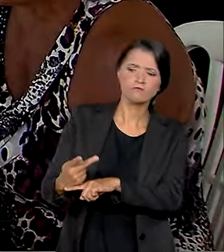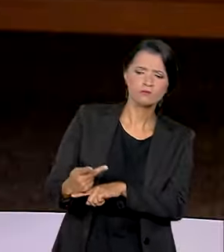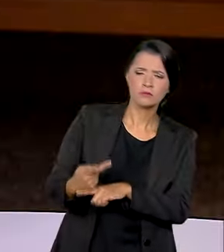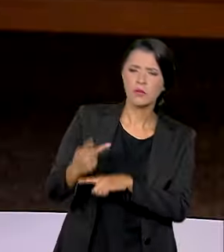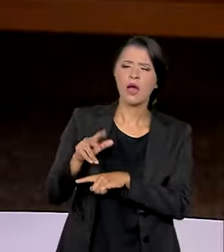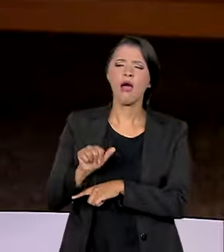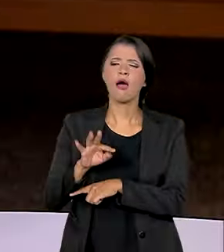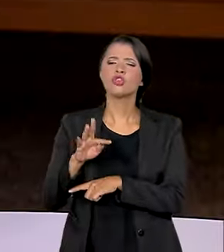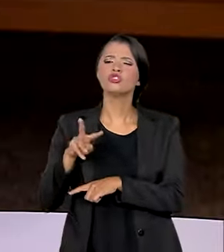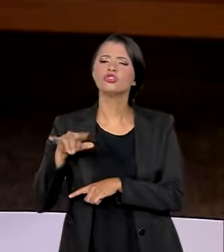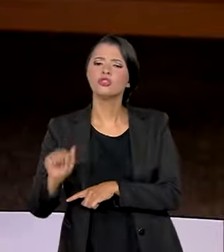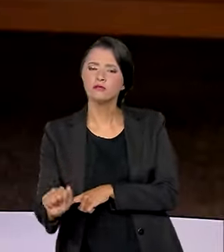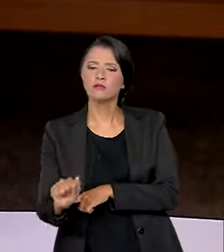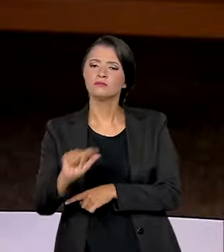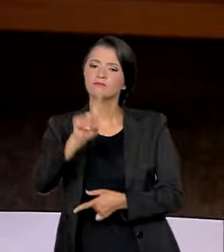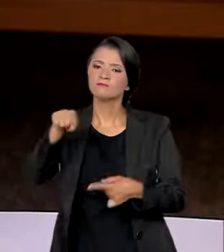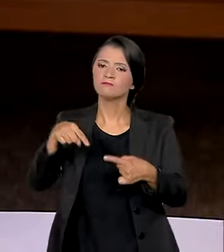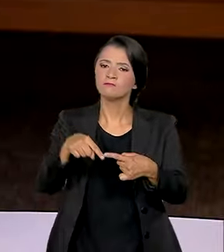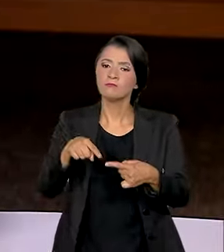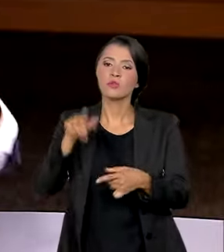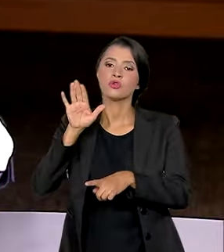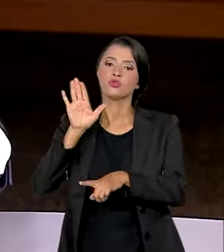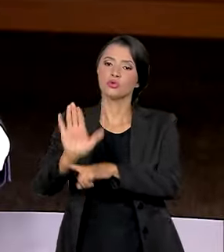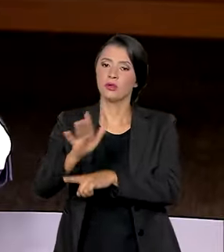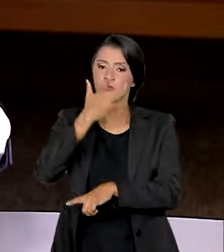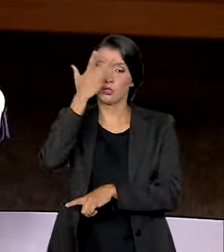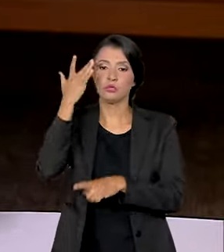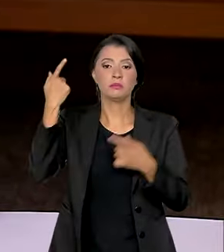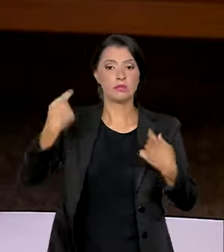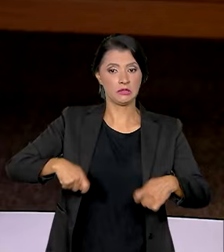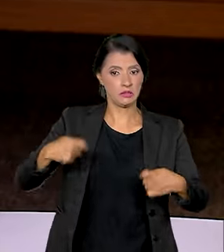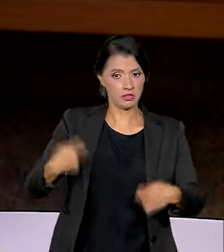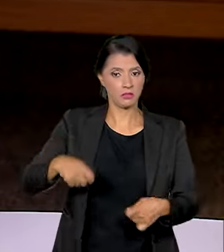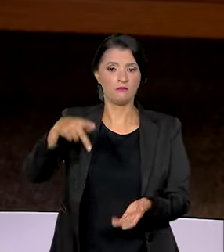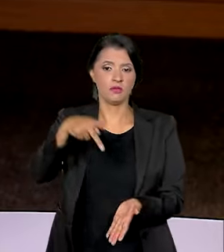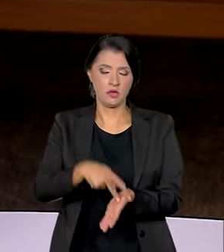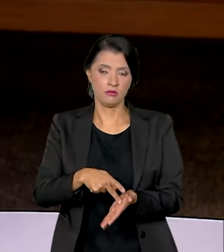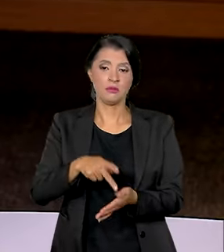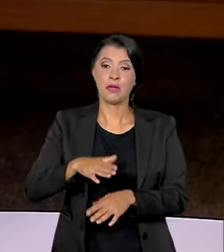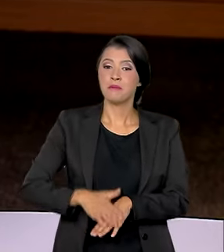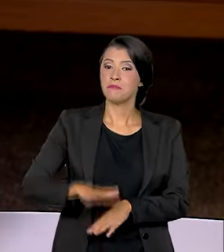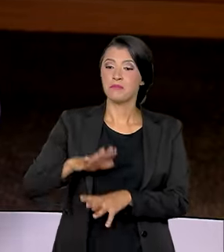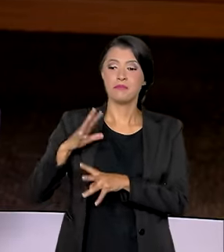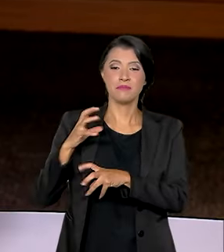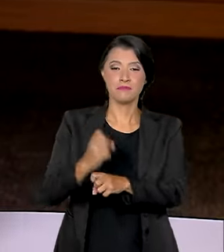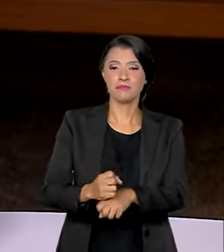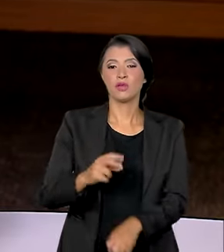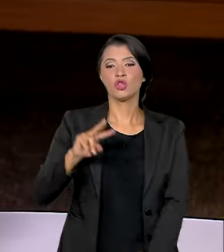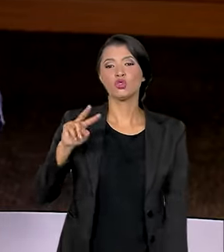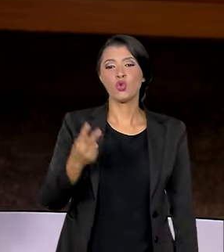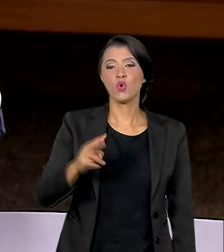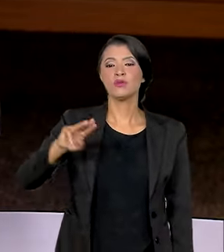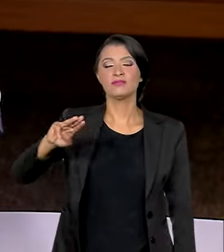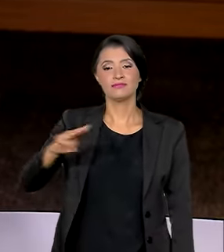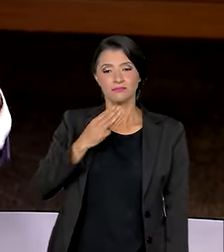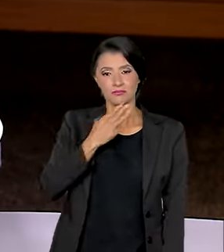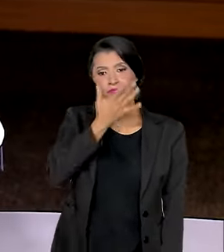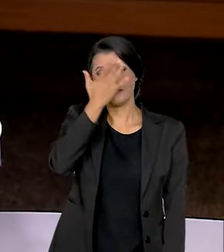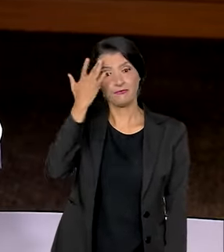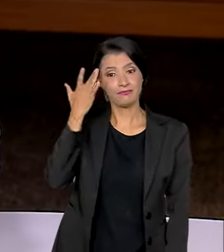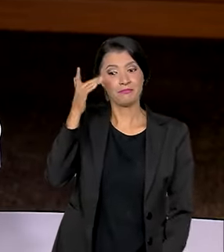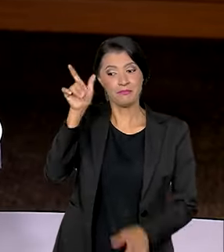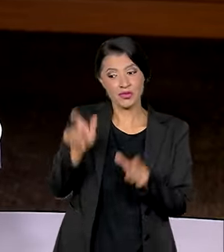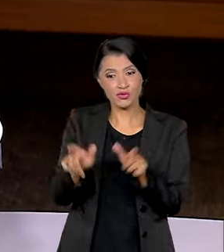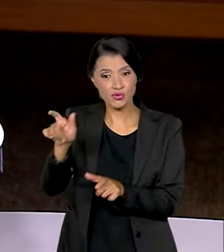ativa. O objetivo é dar a mão a quem precisa. E já são mais de 2 milhões de